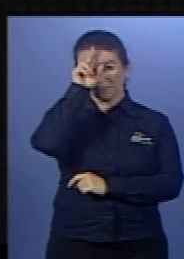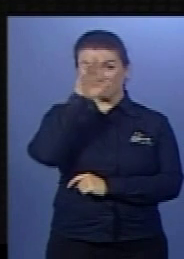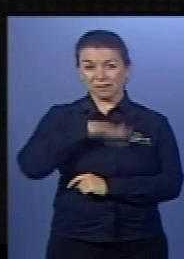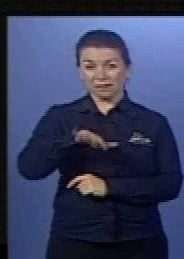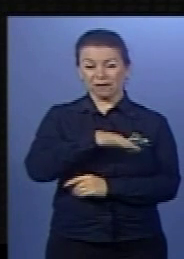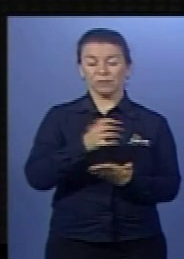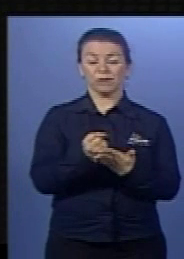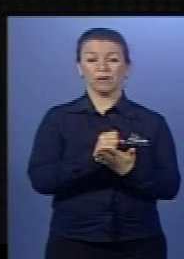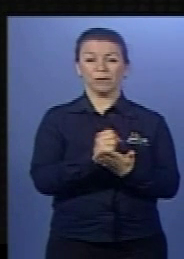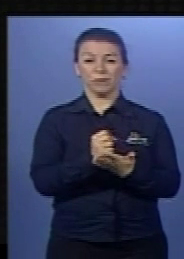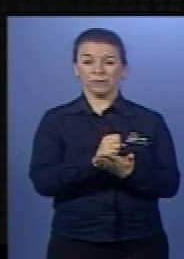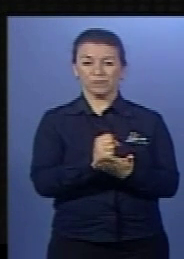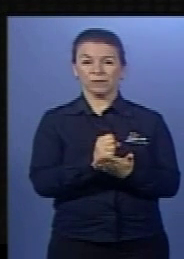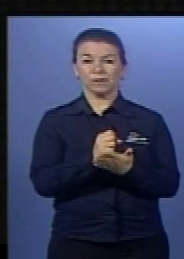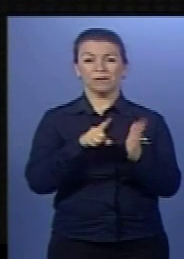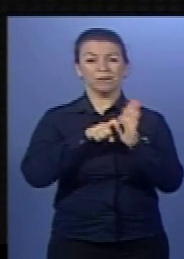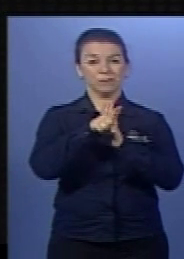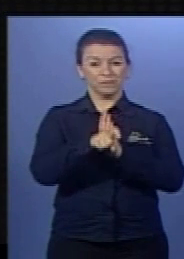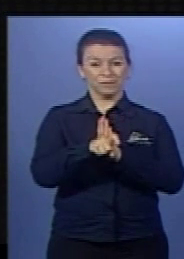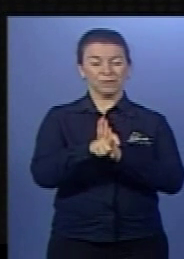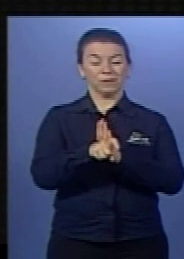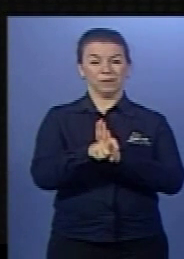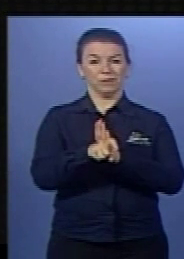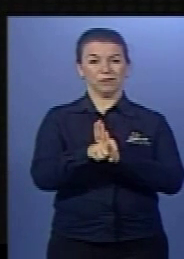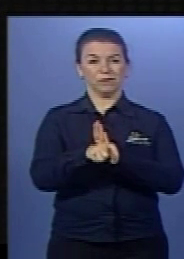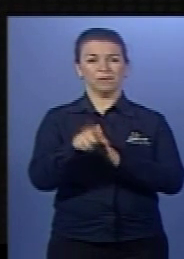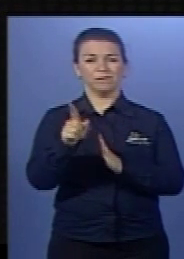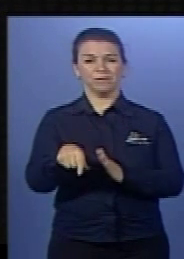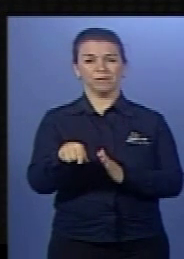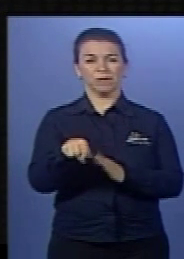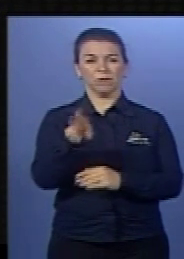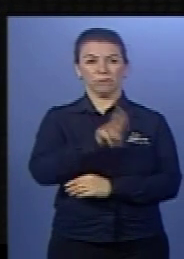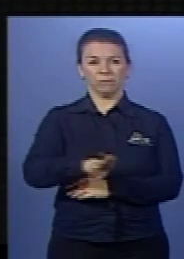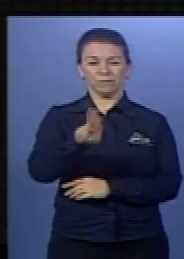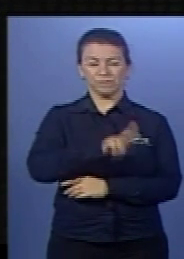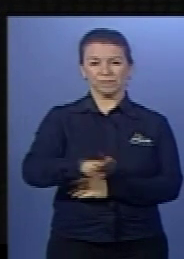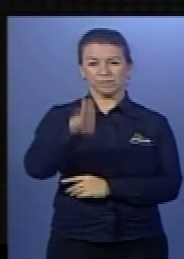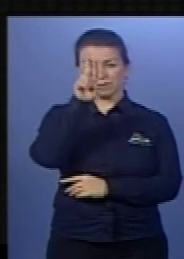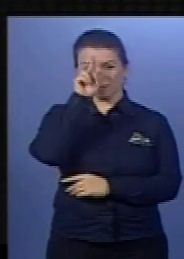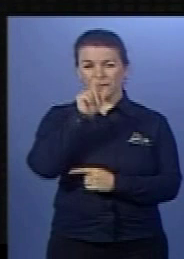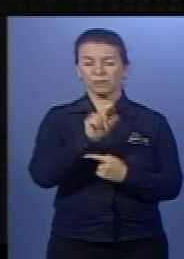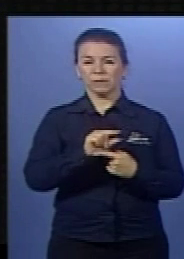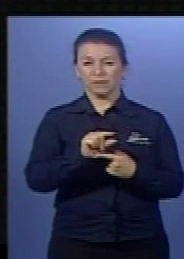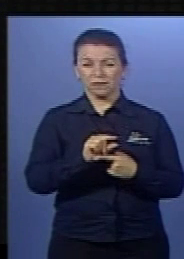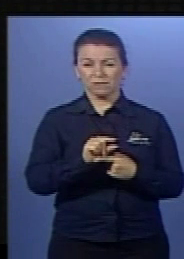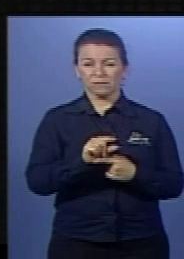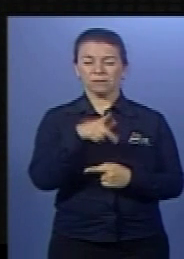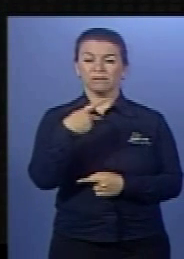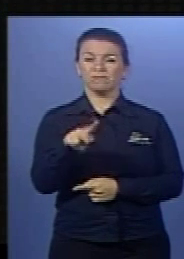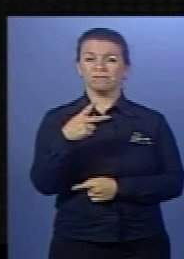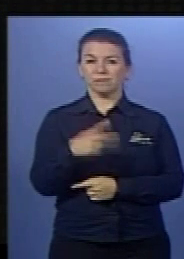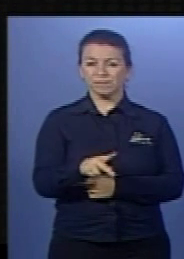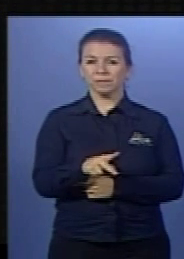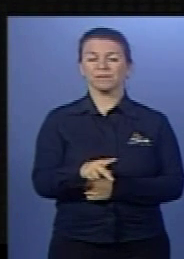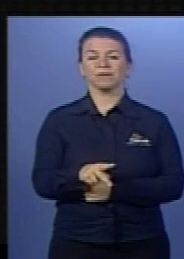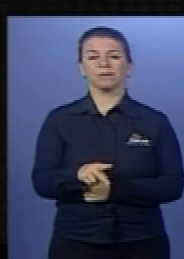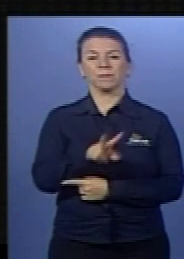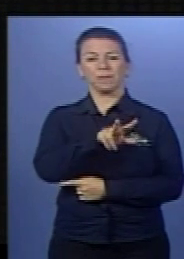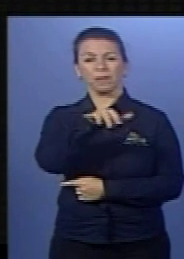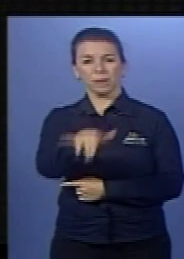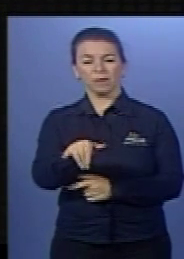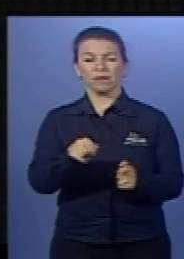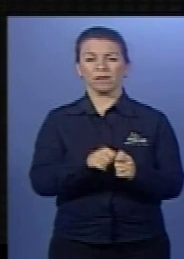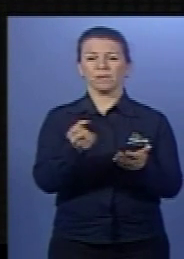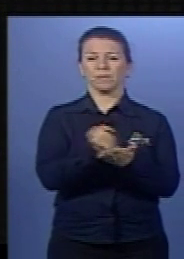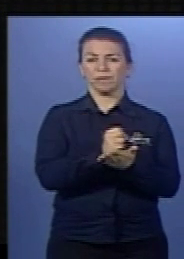como controle biológico de pragas. Então, eu vou usar insetos, e esses insetos vão fazer